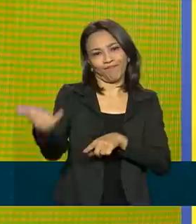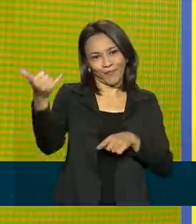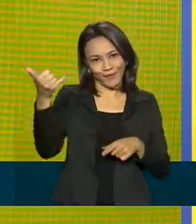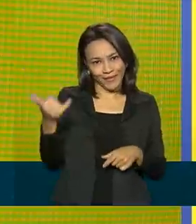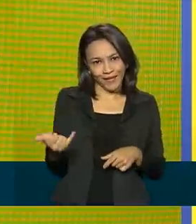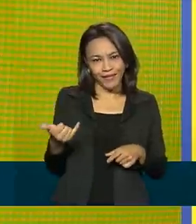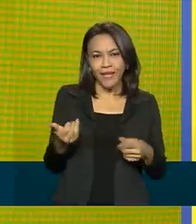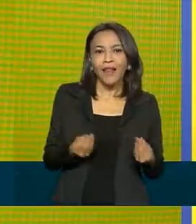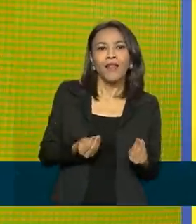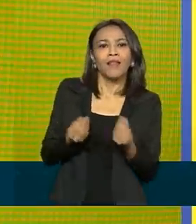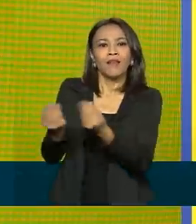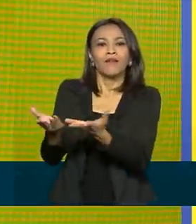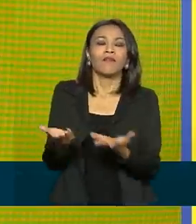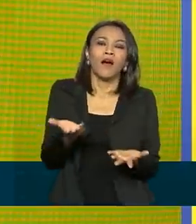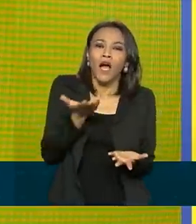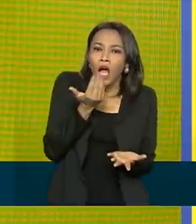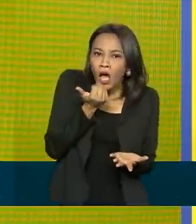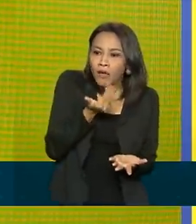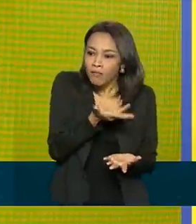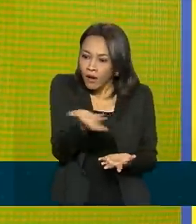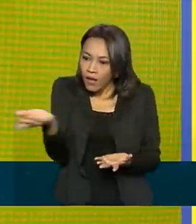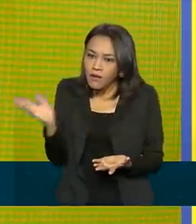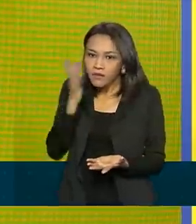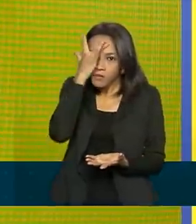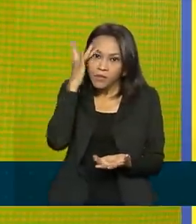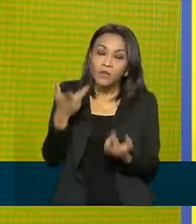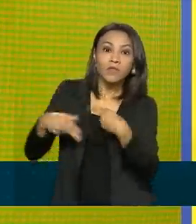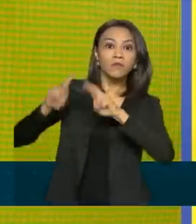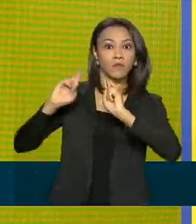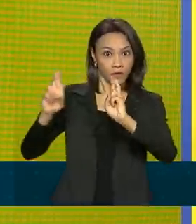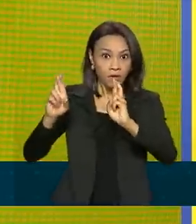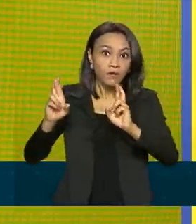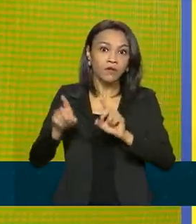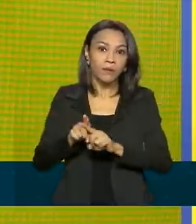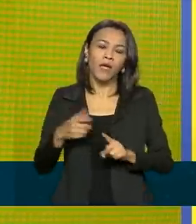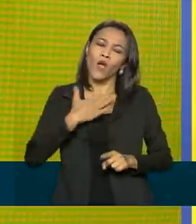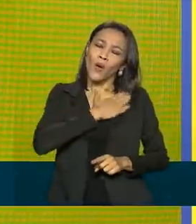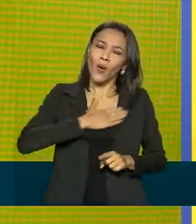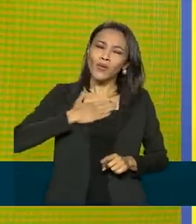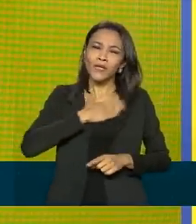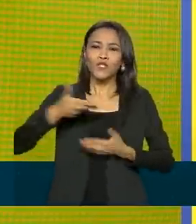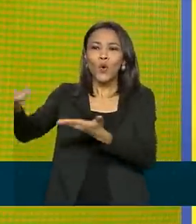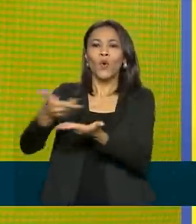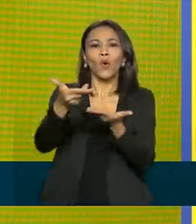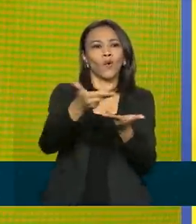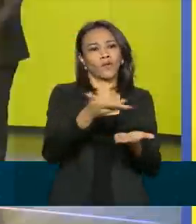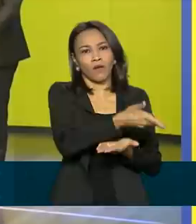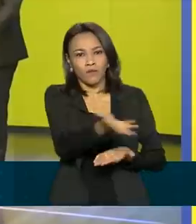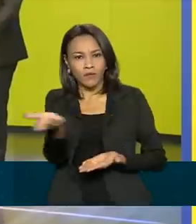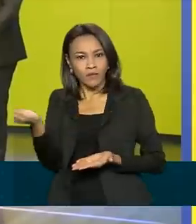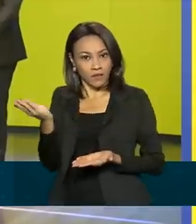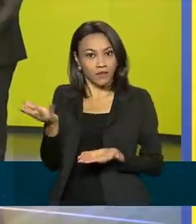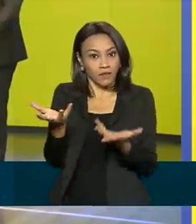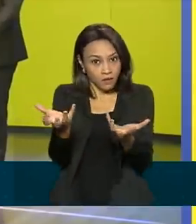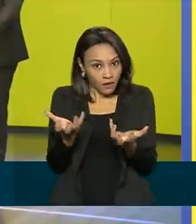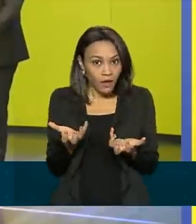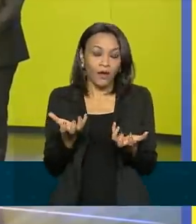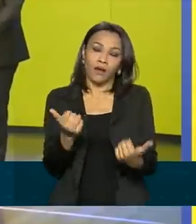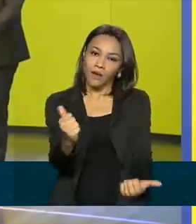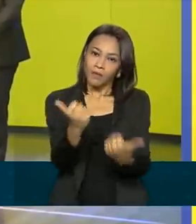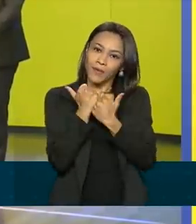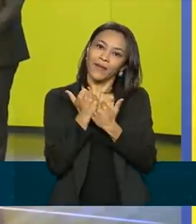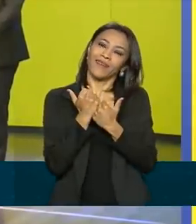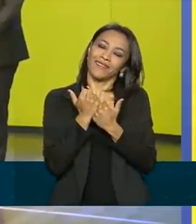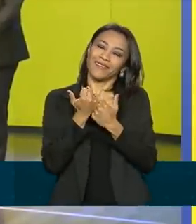um pouco de alimento para essas pessoas e esperança. Eu gostaria de convidar a todos vocês, que querem fazer diferença nessa